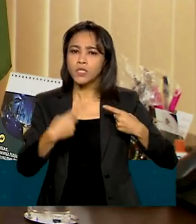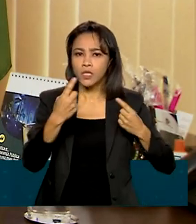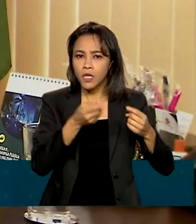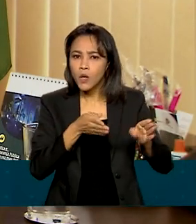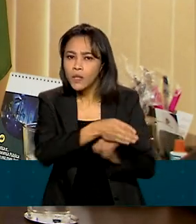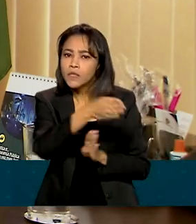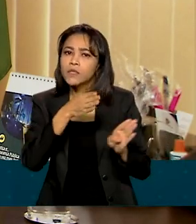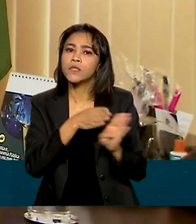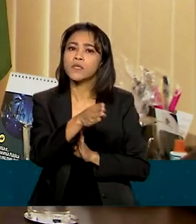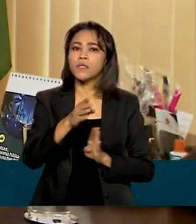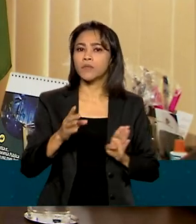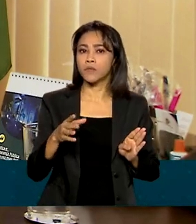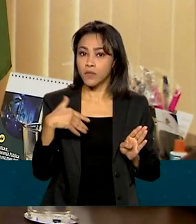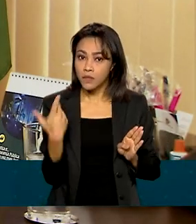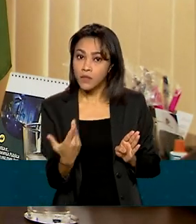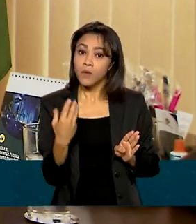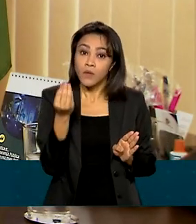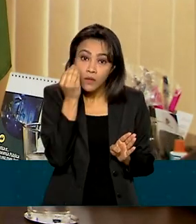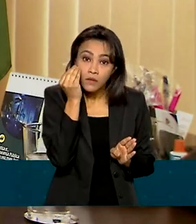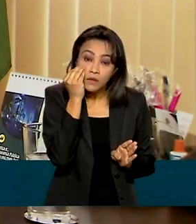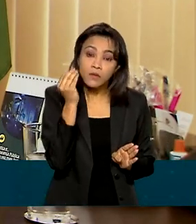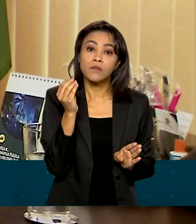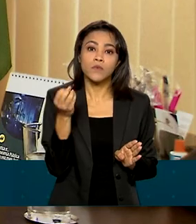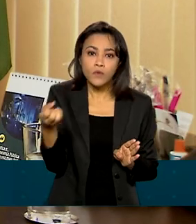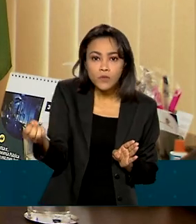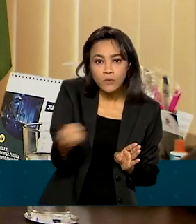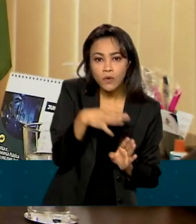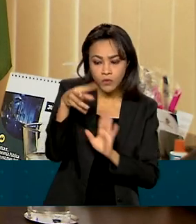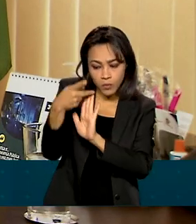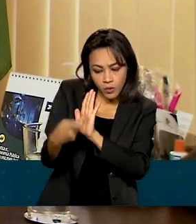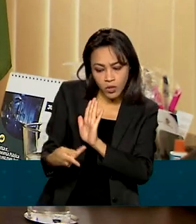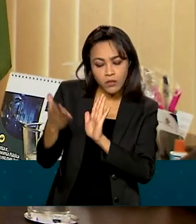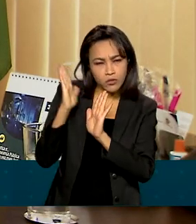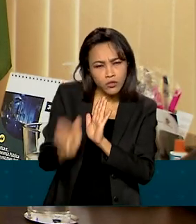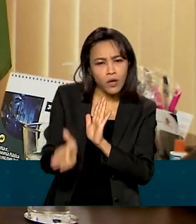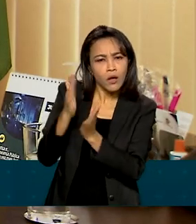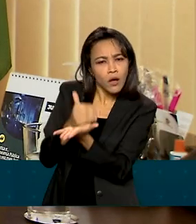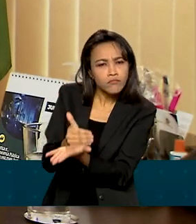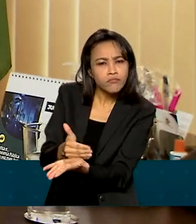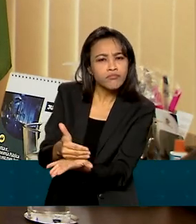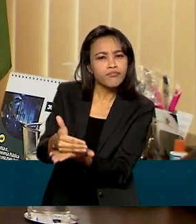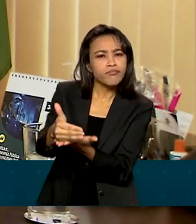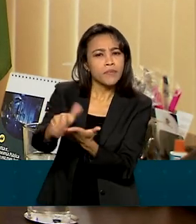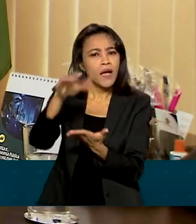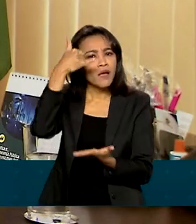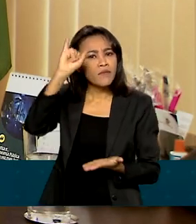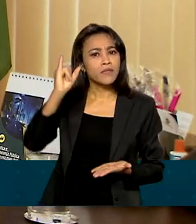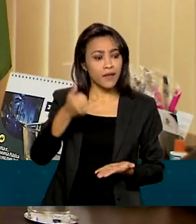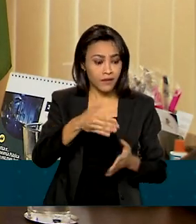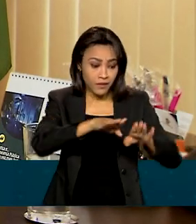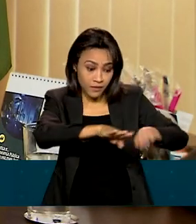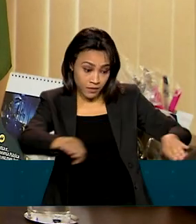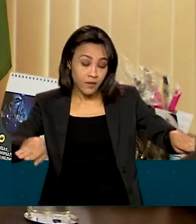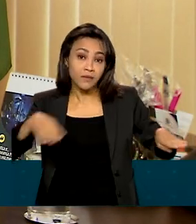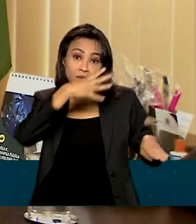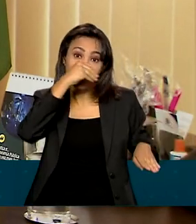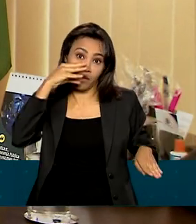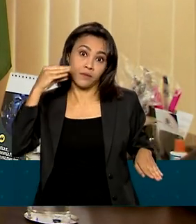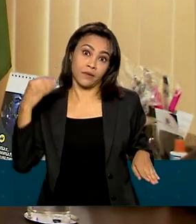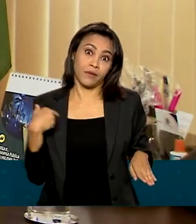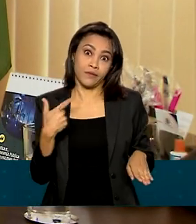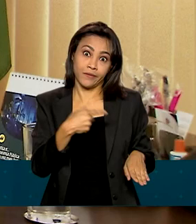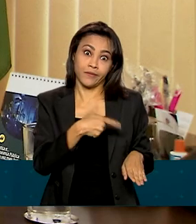Enfim, tentamos com novos projetos que já estão em vigor impedir que as crianças e adolescentes sejam